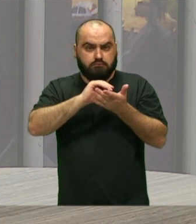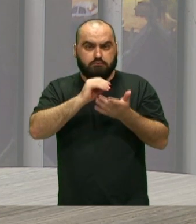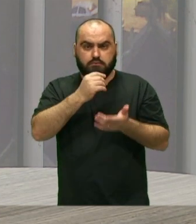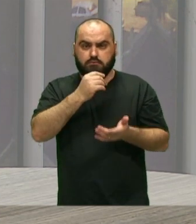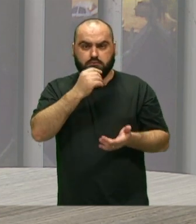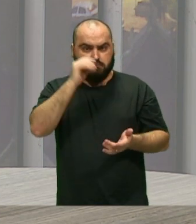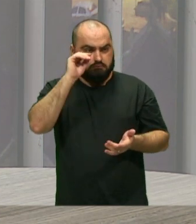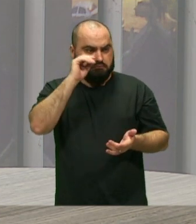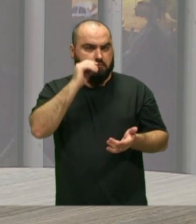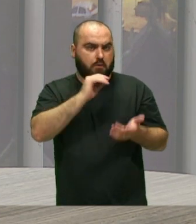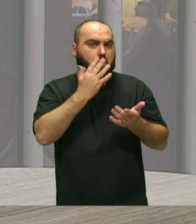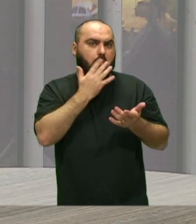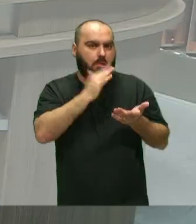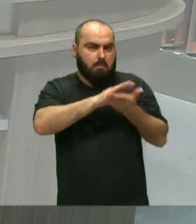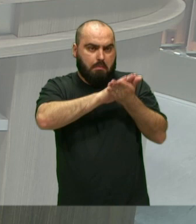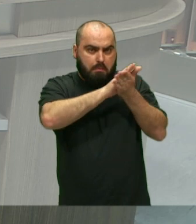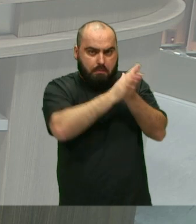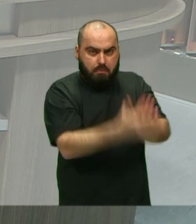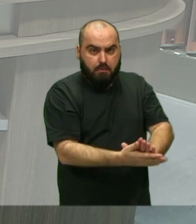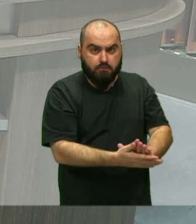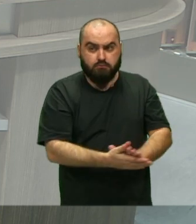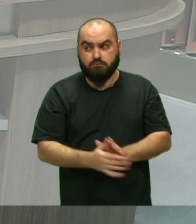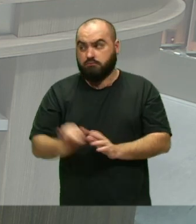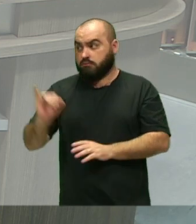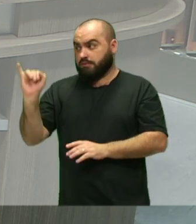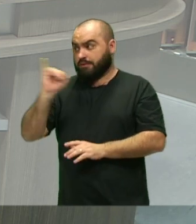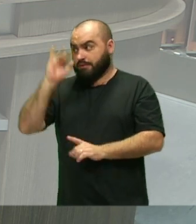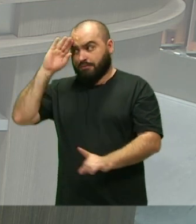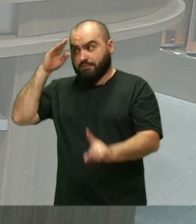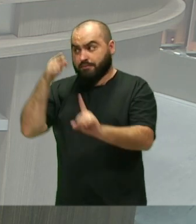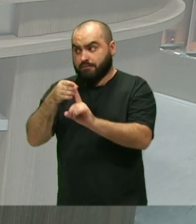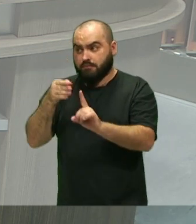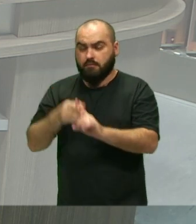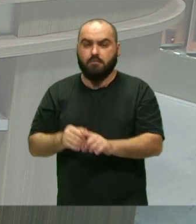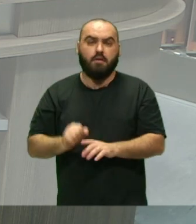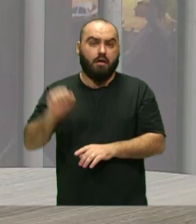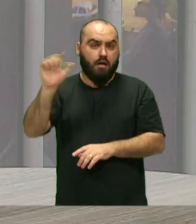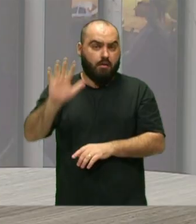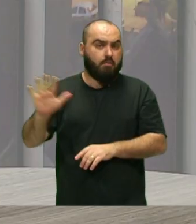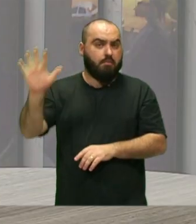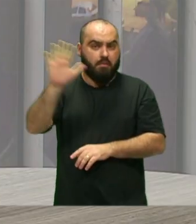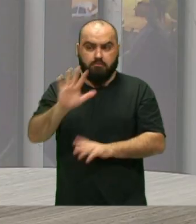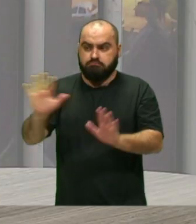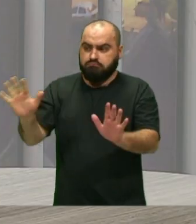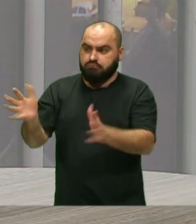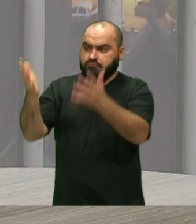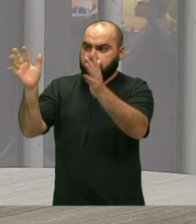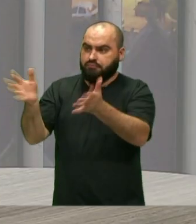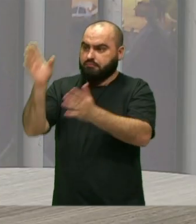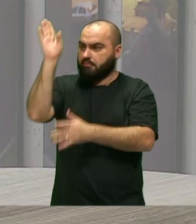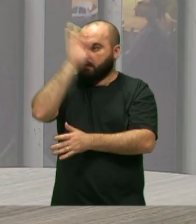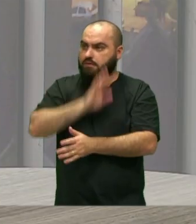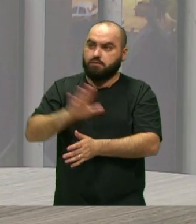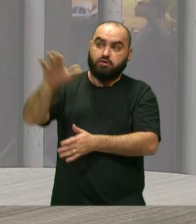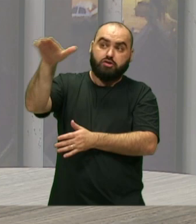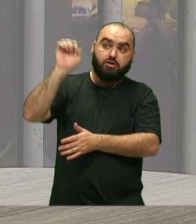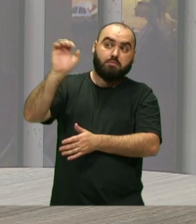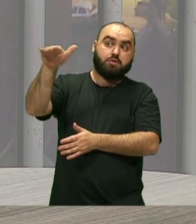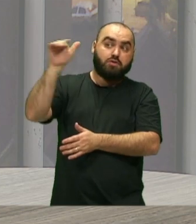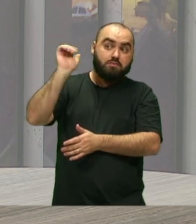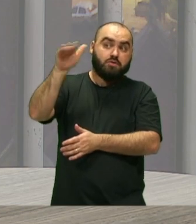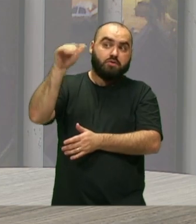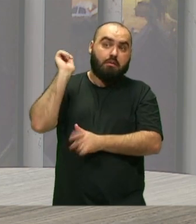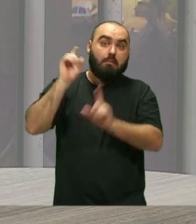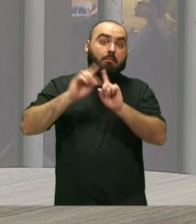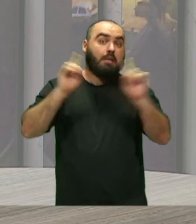Escravocrata Então Itajaí principalmente A colonização Europeia Ela foi incentivada Pelo governo brasileiro Naquela época Mas